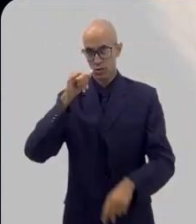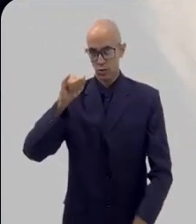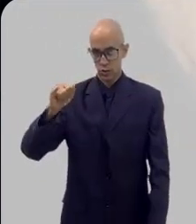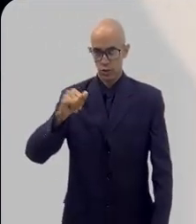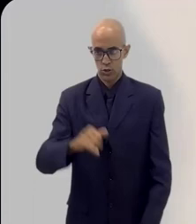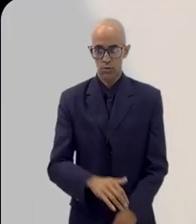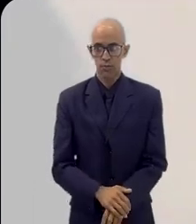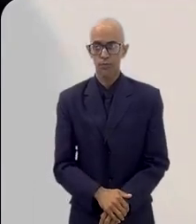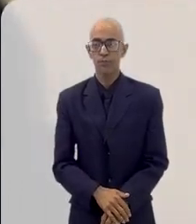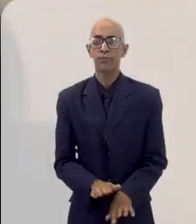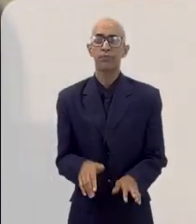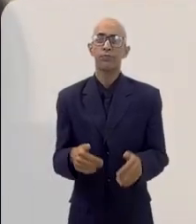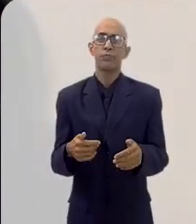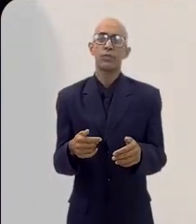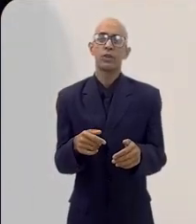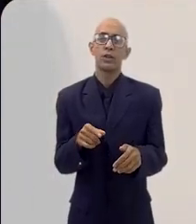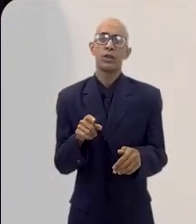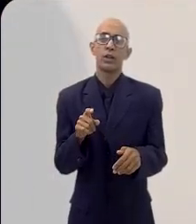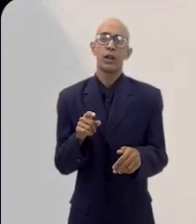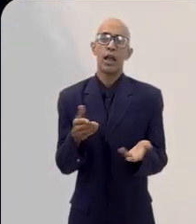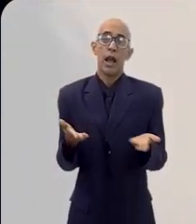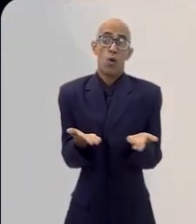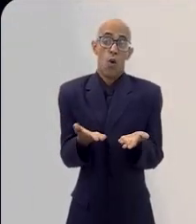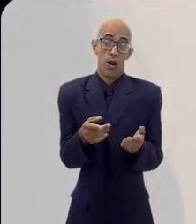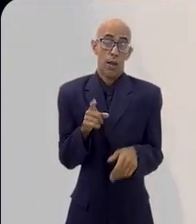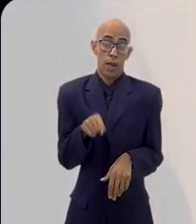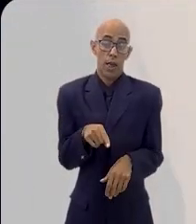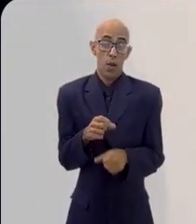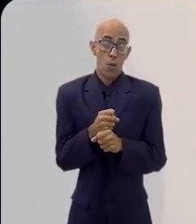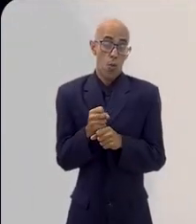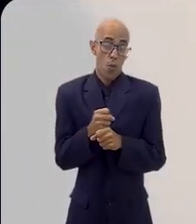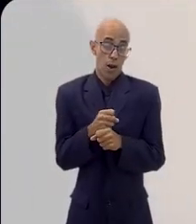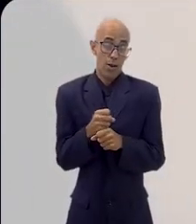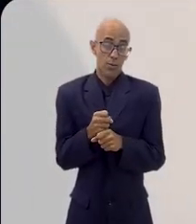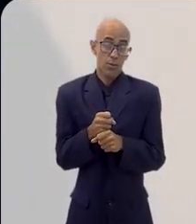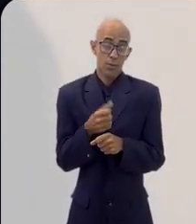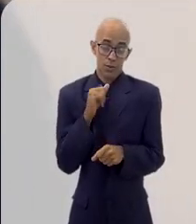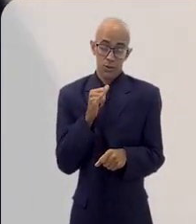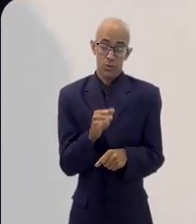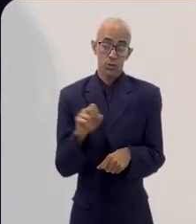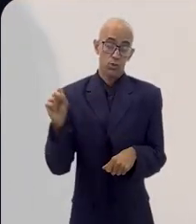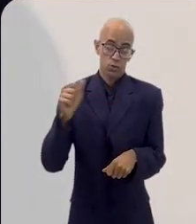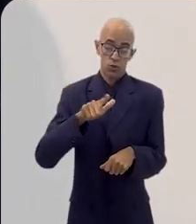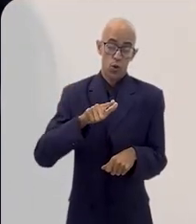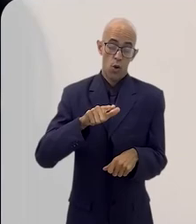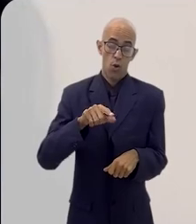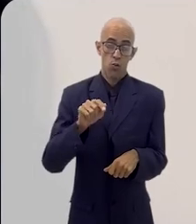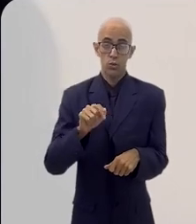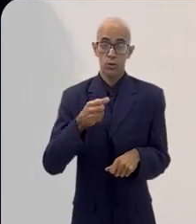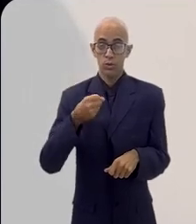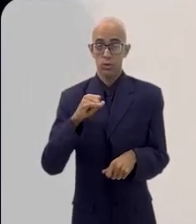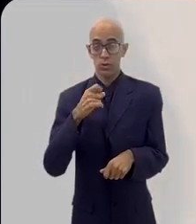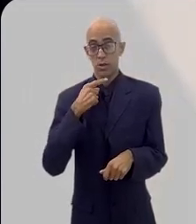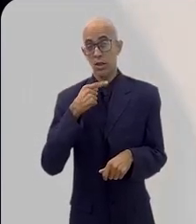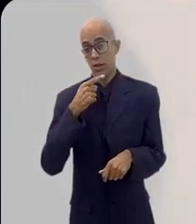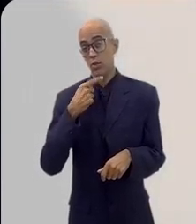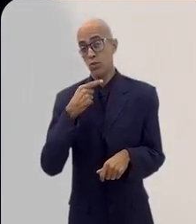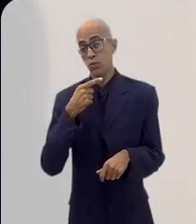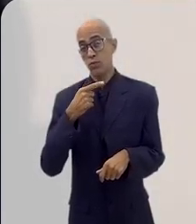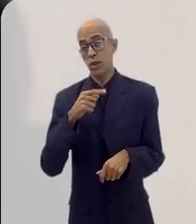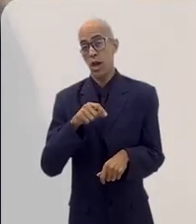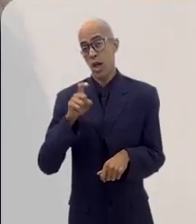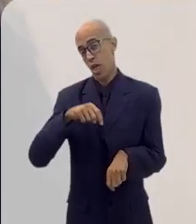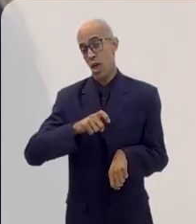concessionárias. Então, esse é o grande ano da energia solar, 2022. É o ano, para quem ainda está na dúvida,